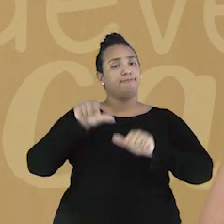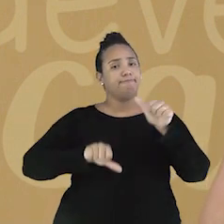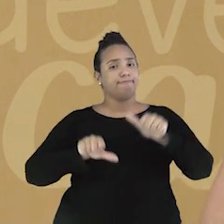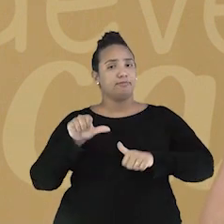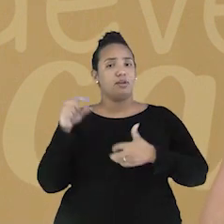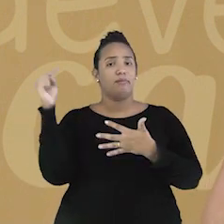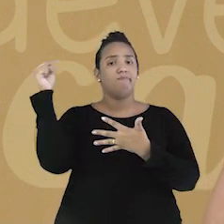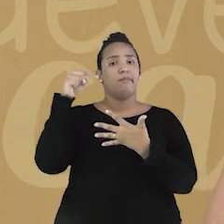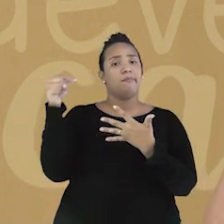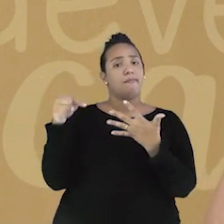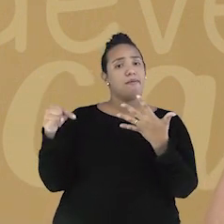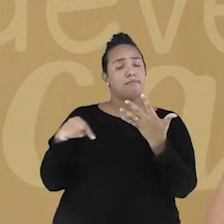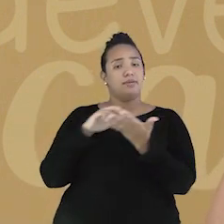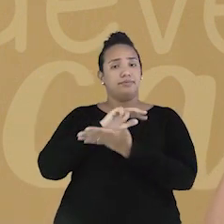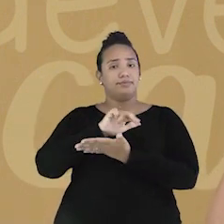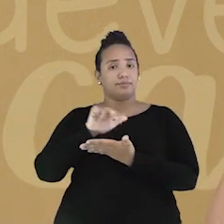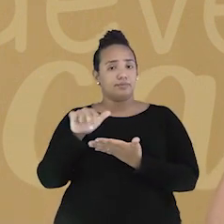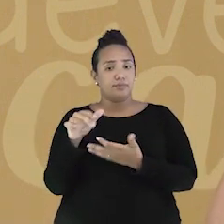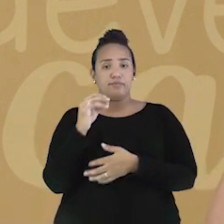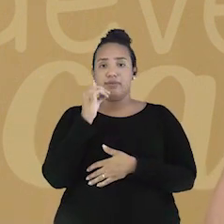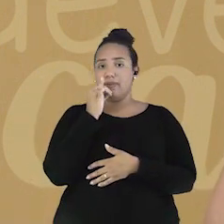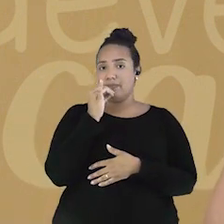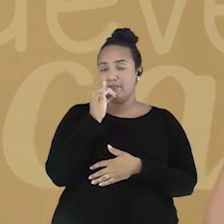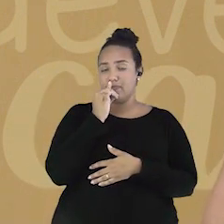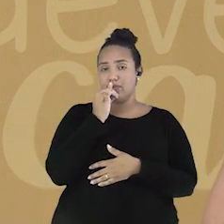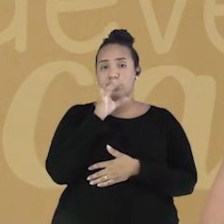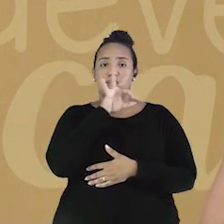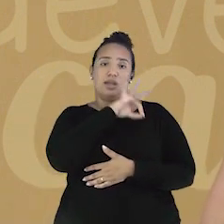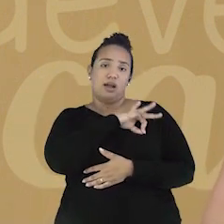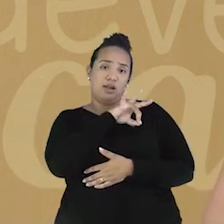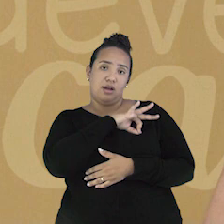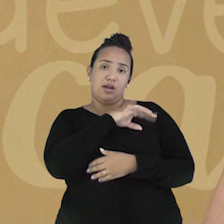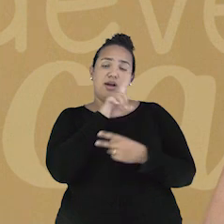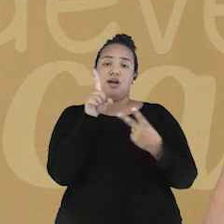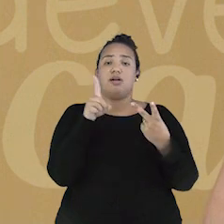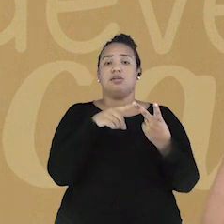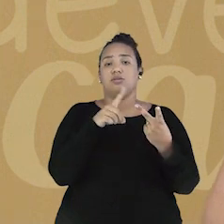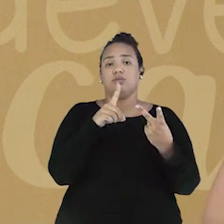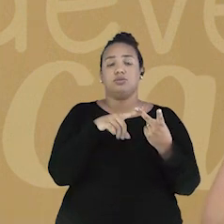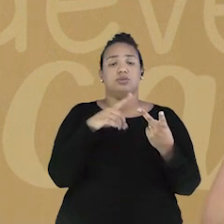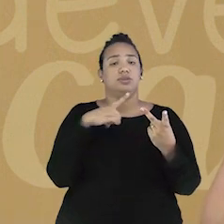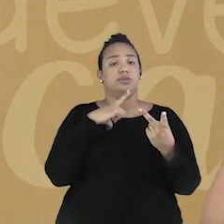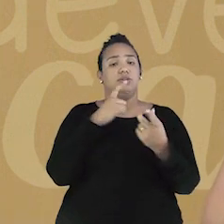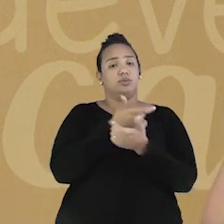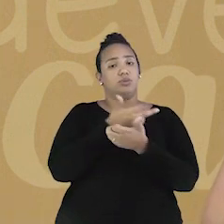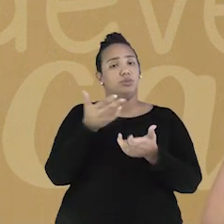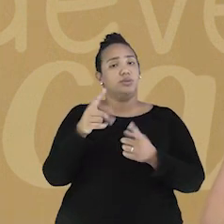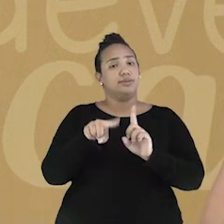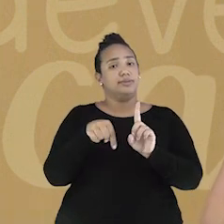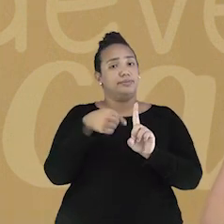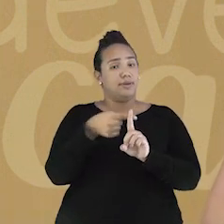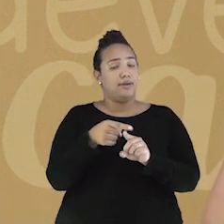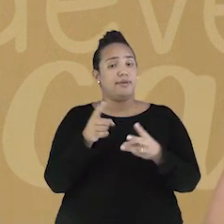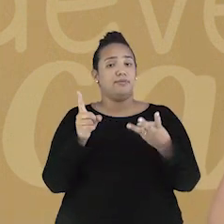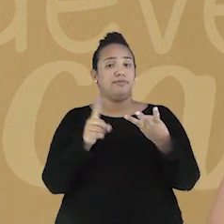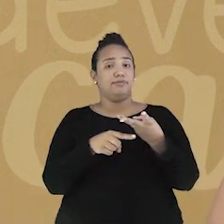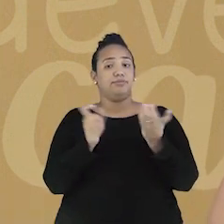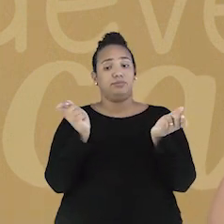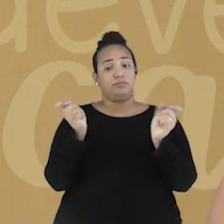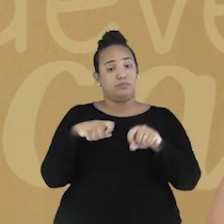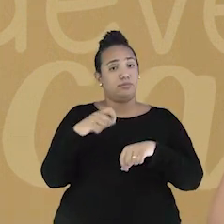analisar vários fatores para fazer a sua escolha, como, por exemplo, benefícios, valor do salário a ser recebido,